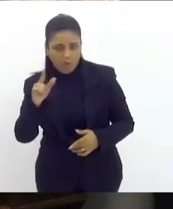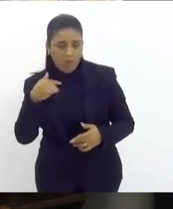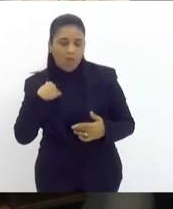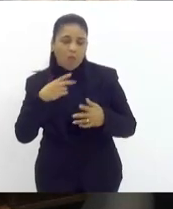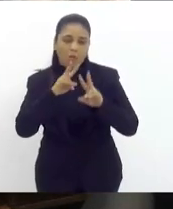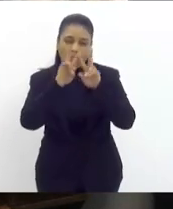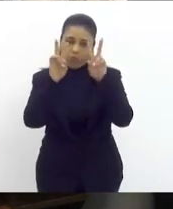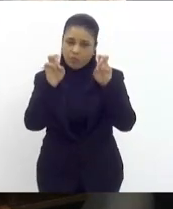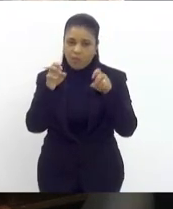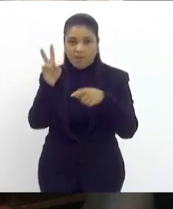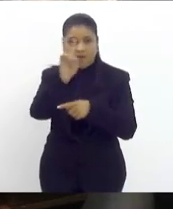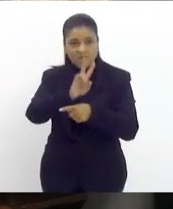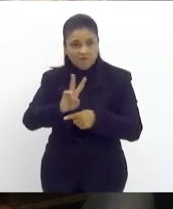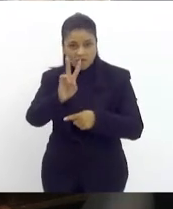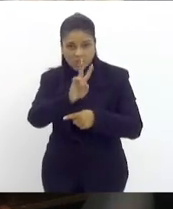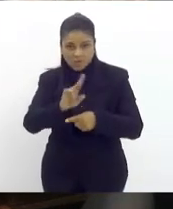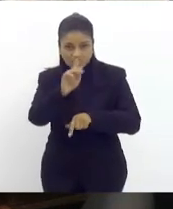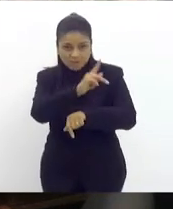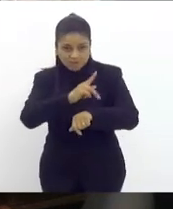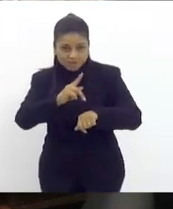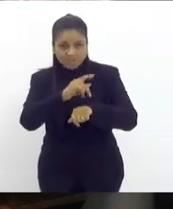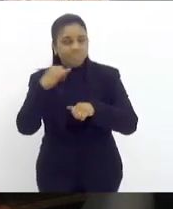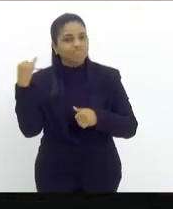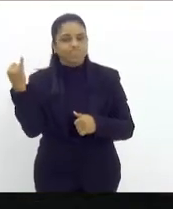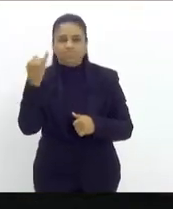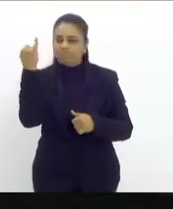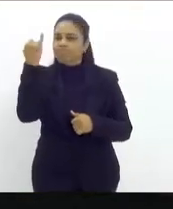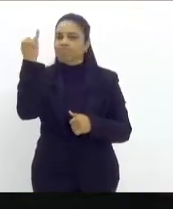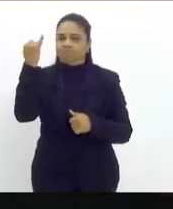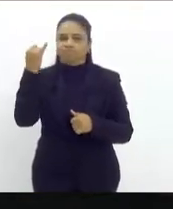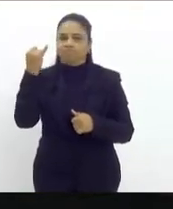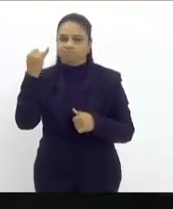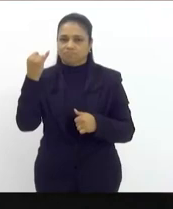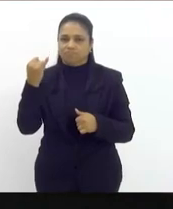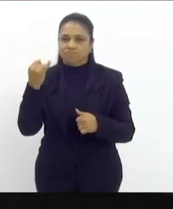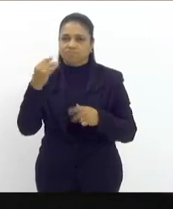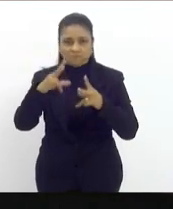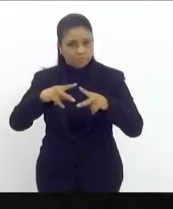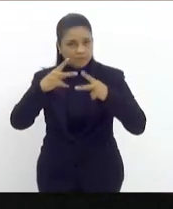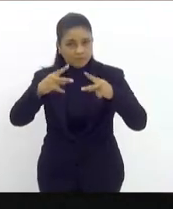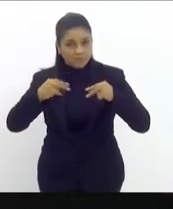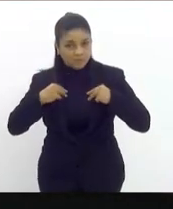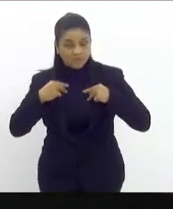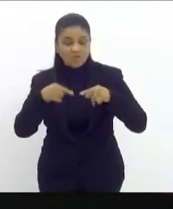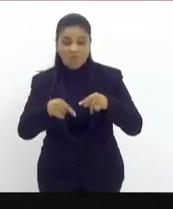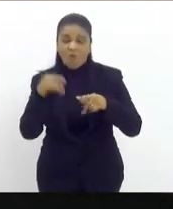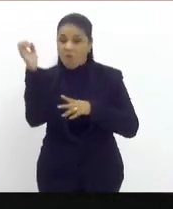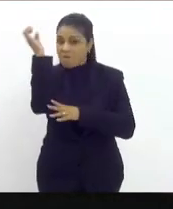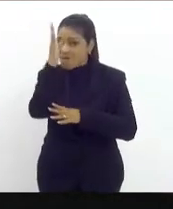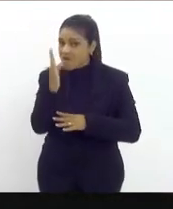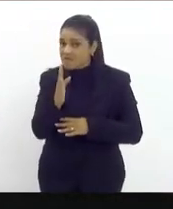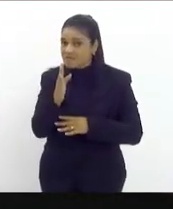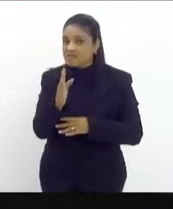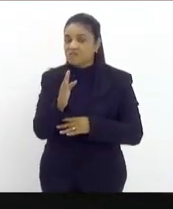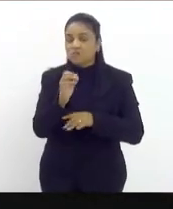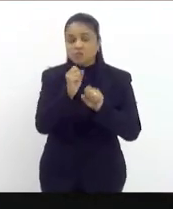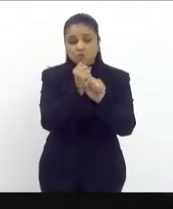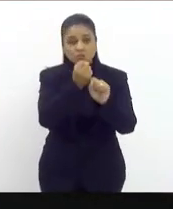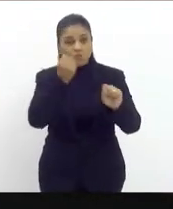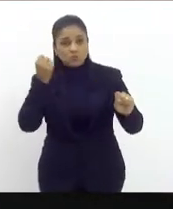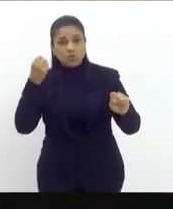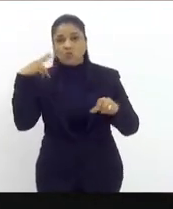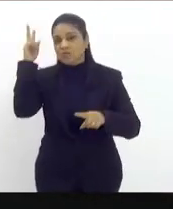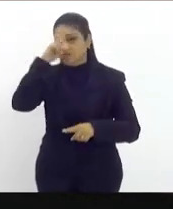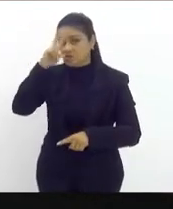Venezuela é um tema extremamente importante e meritório da mais o Brasil pelo tamanho e proporções históricas que